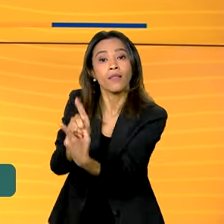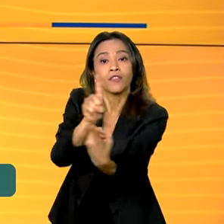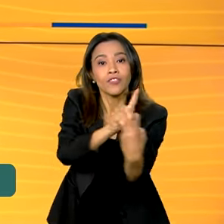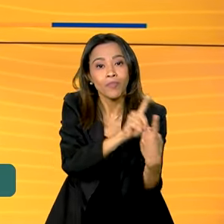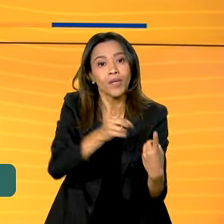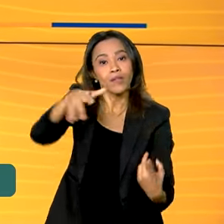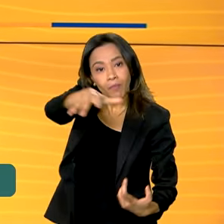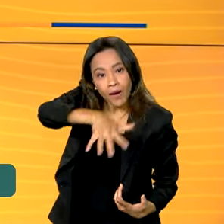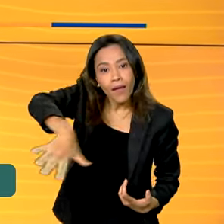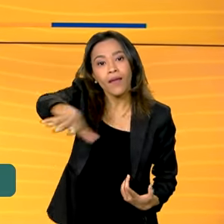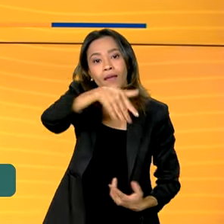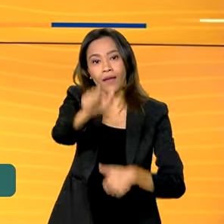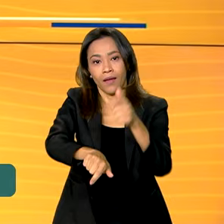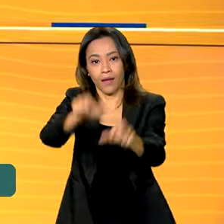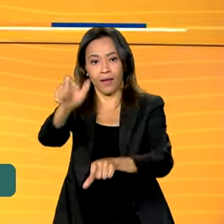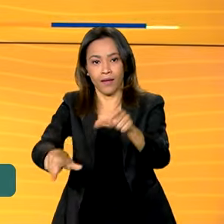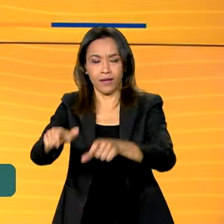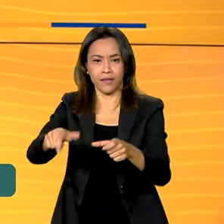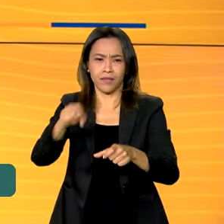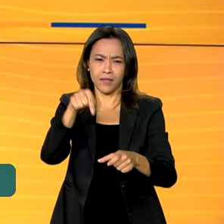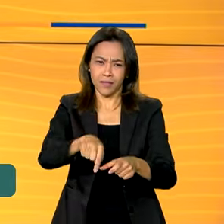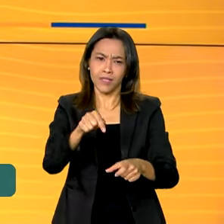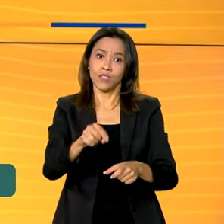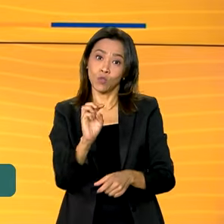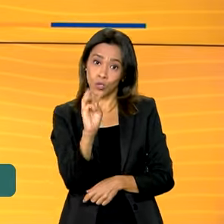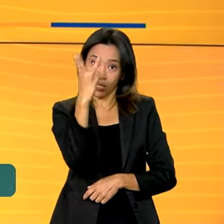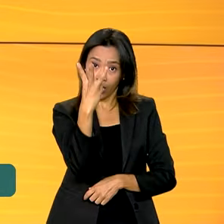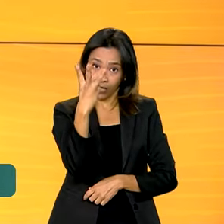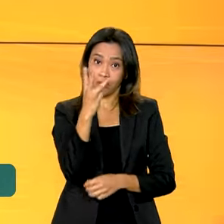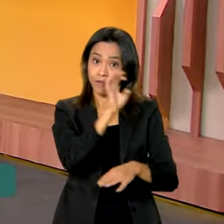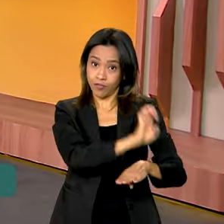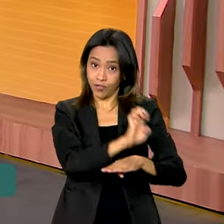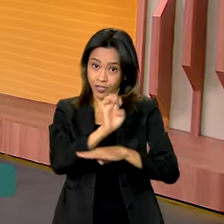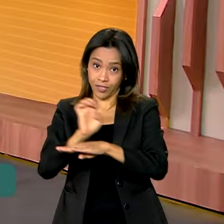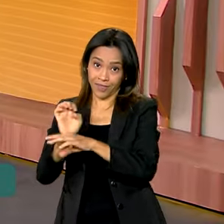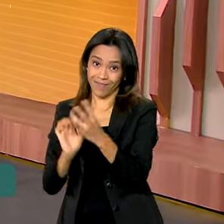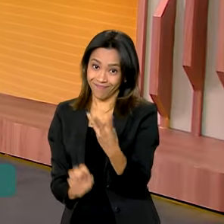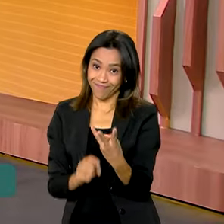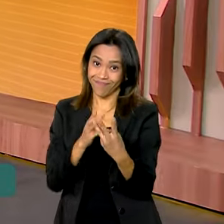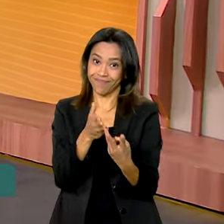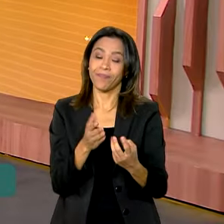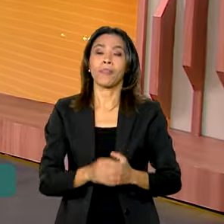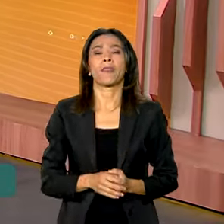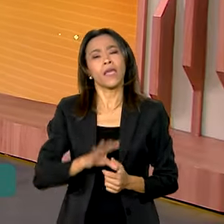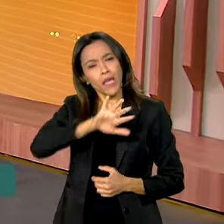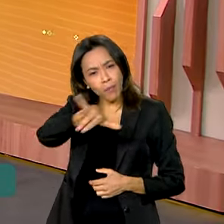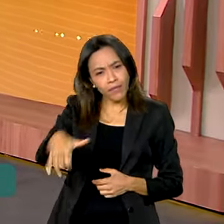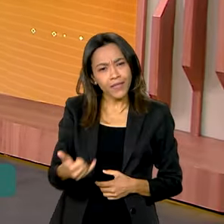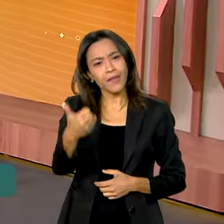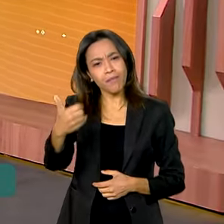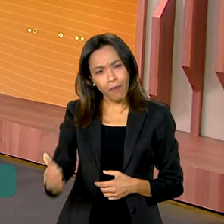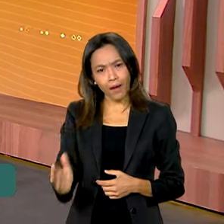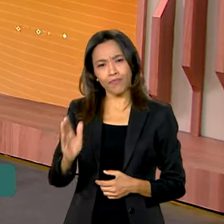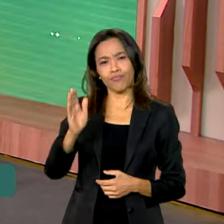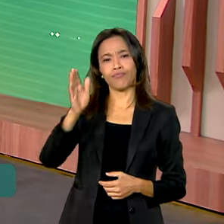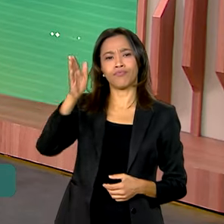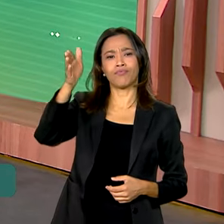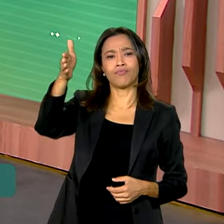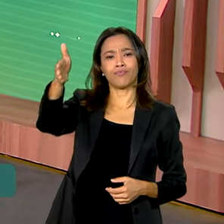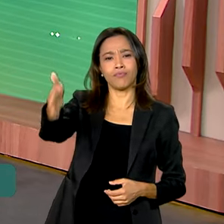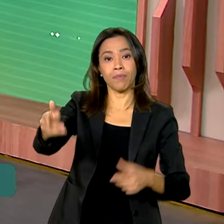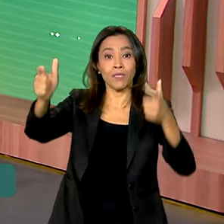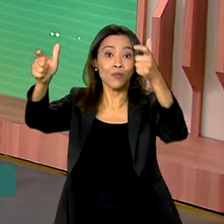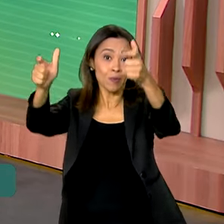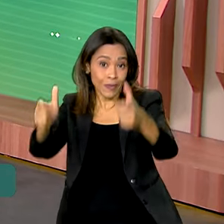região do Araguaia, na divisa entre os três estados. E nós aproveitamos para viajar até Lagoa da Confusão e